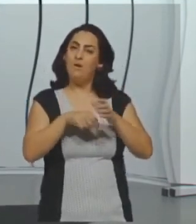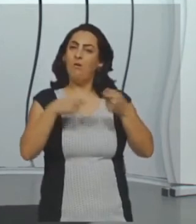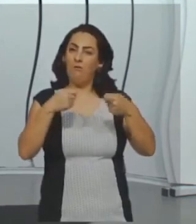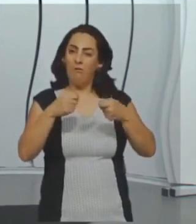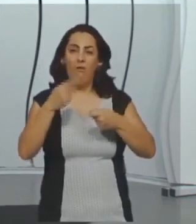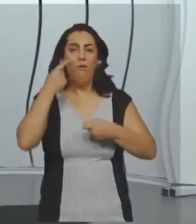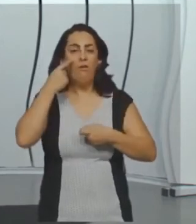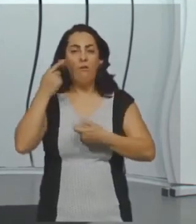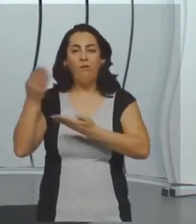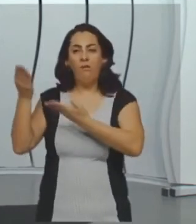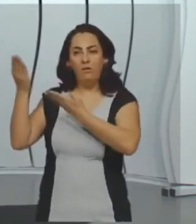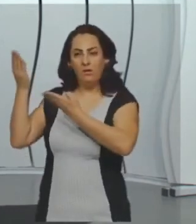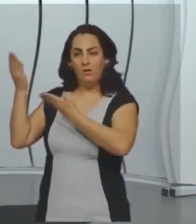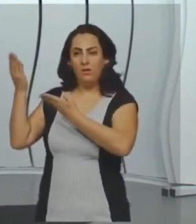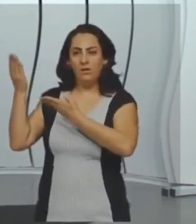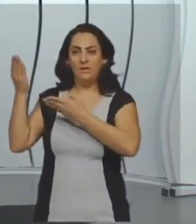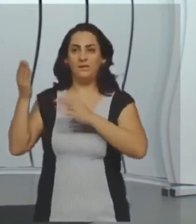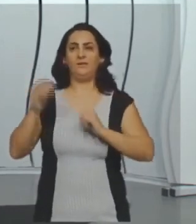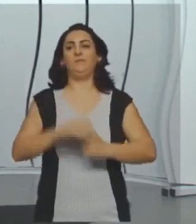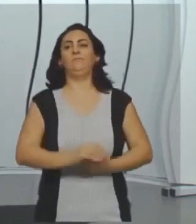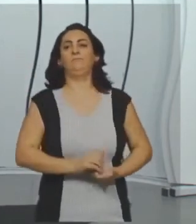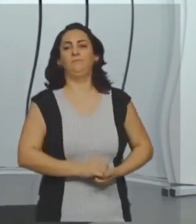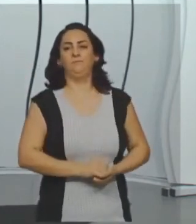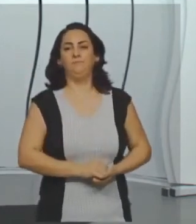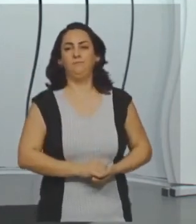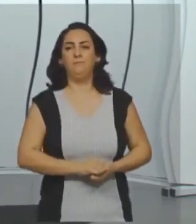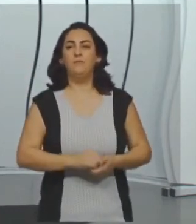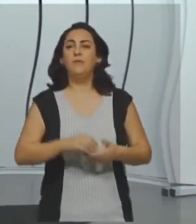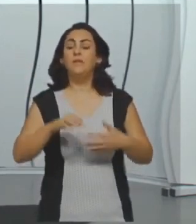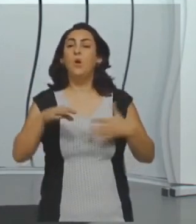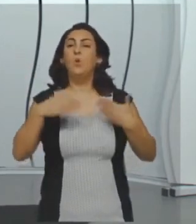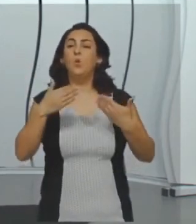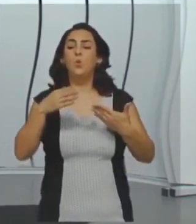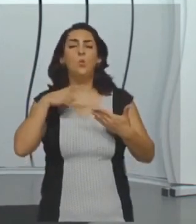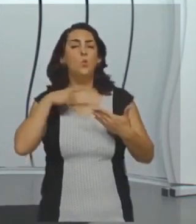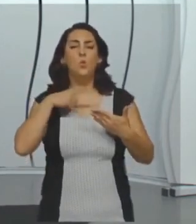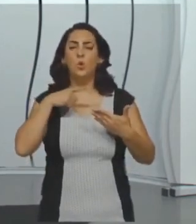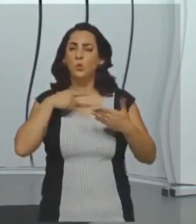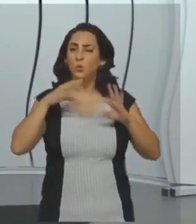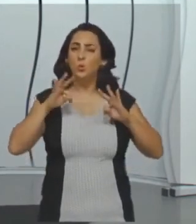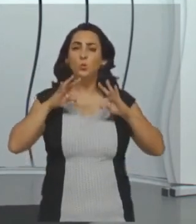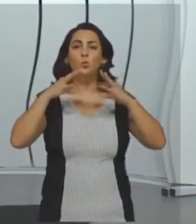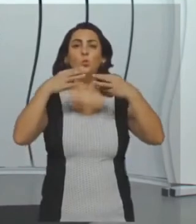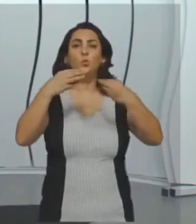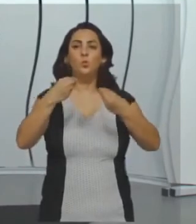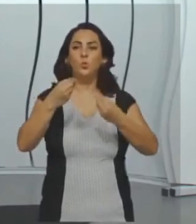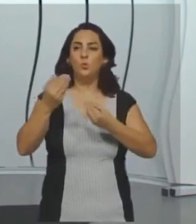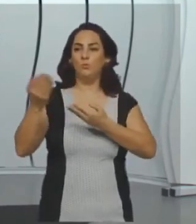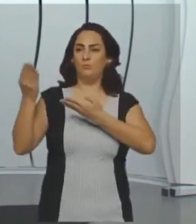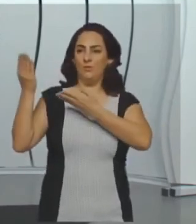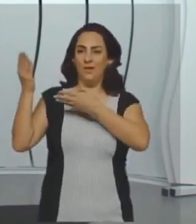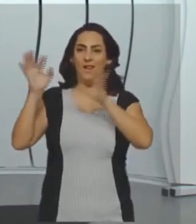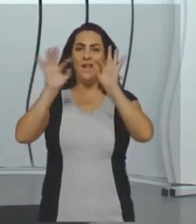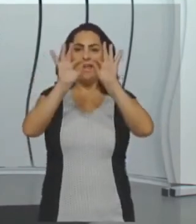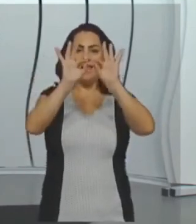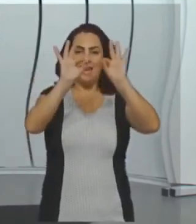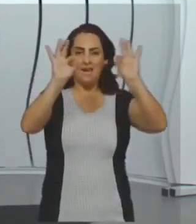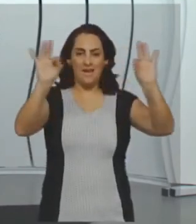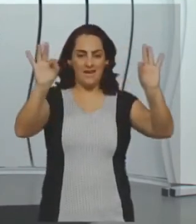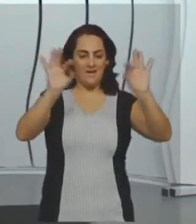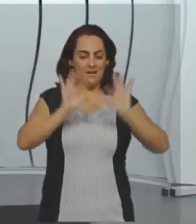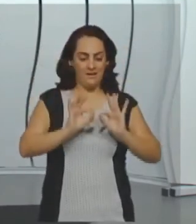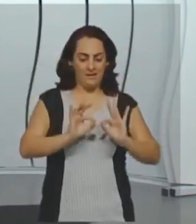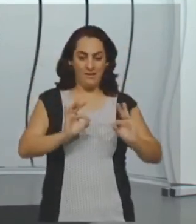tenho aqui também, né? Este x é oposto por este, né? Então, ele também vale quanto? 110.